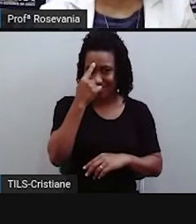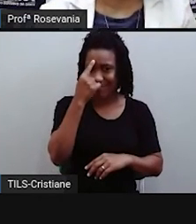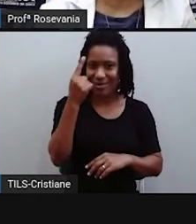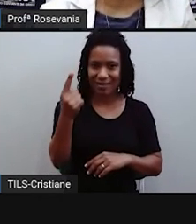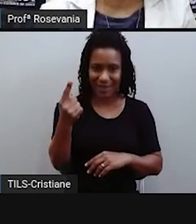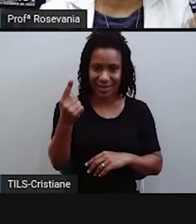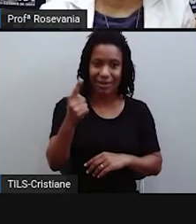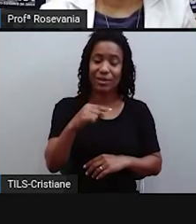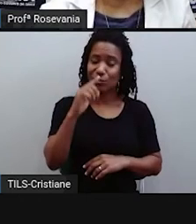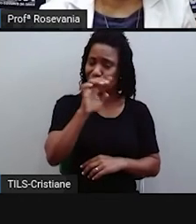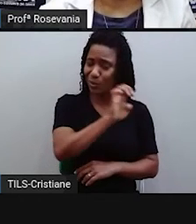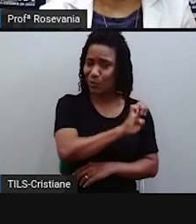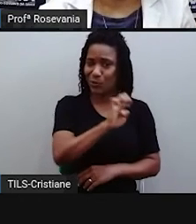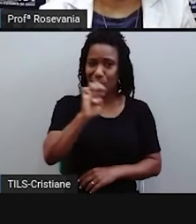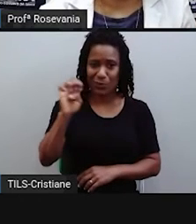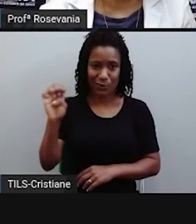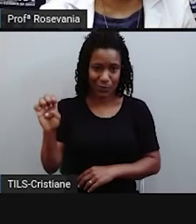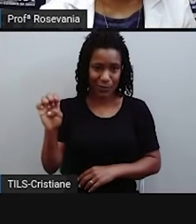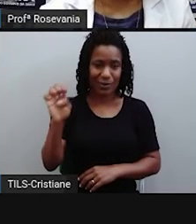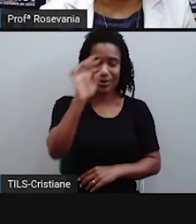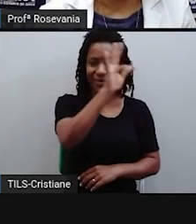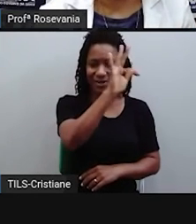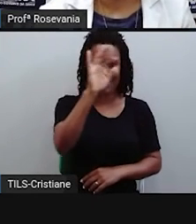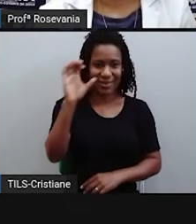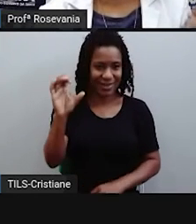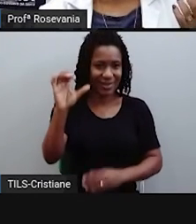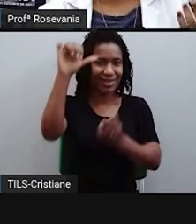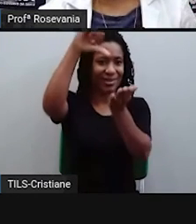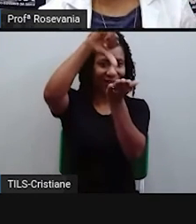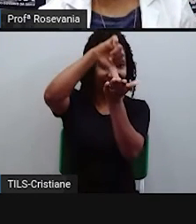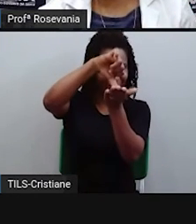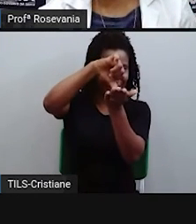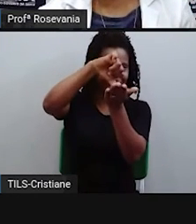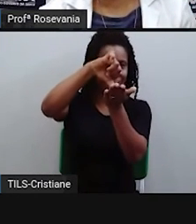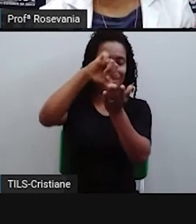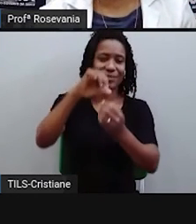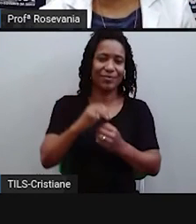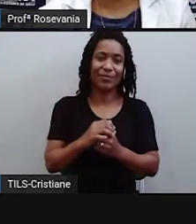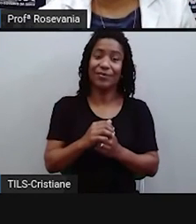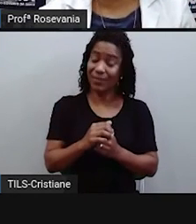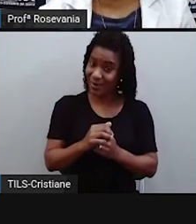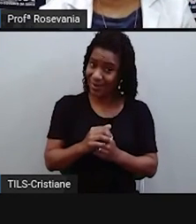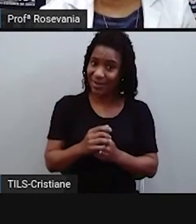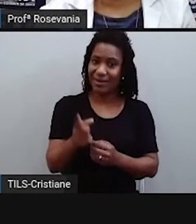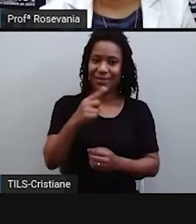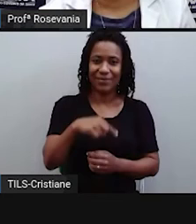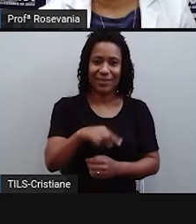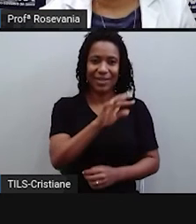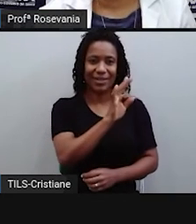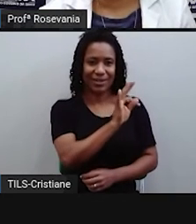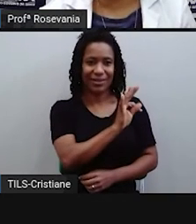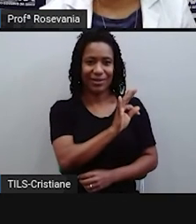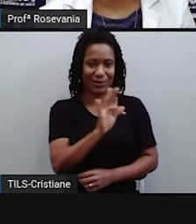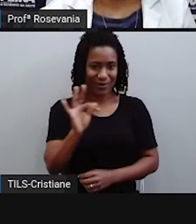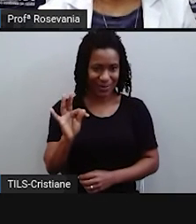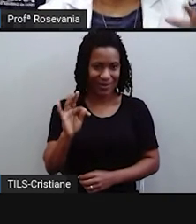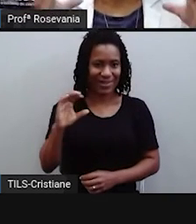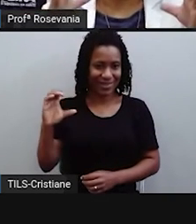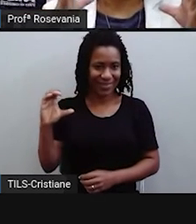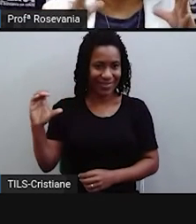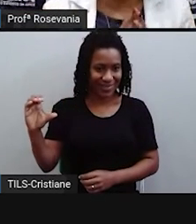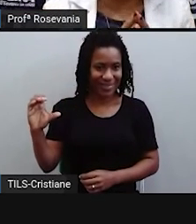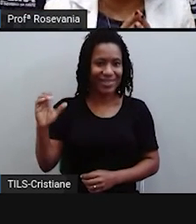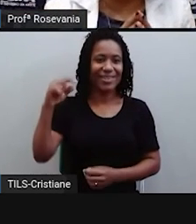Equador, trópico de câncer, Círculo Polar Ártico, aí ao sul eu tenho o Trópico de Capricórnio e o Círculo Polar Antártico.